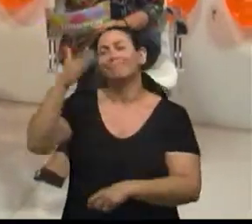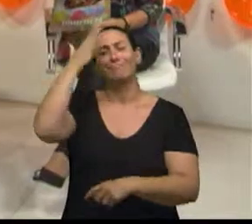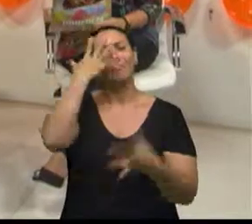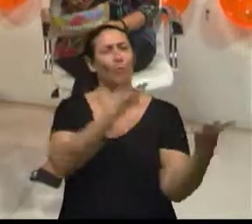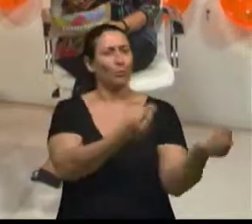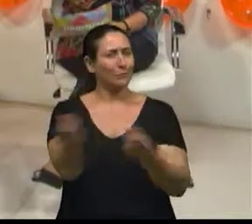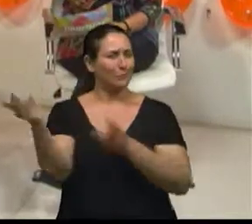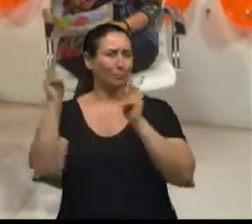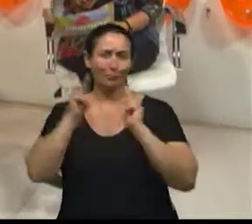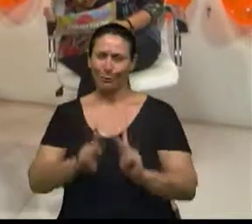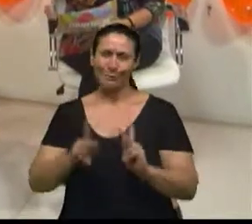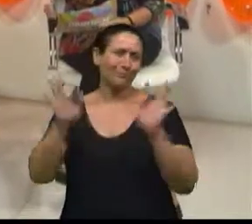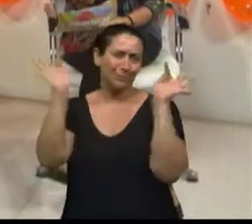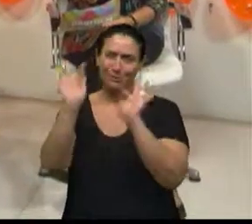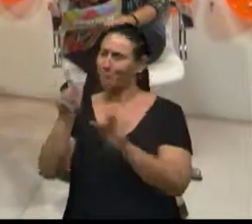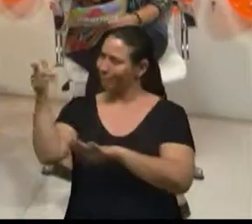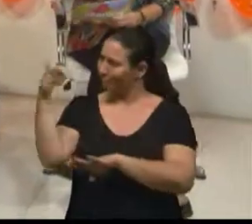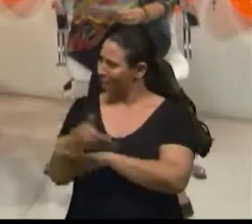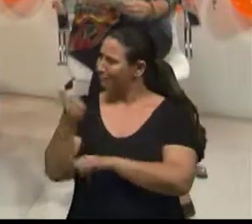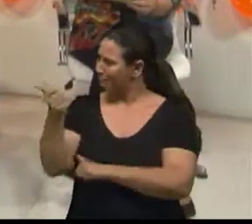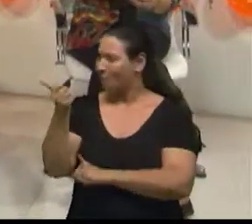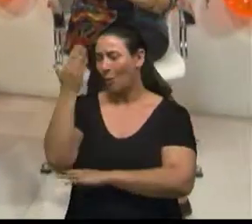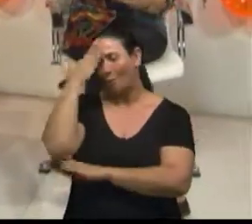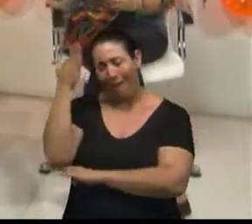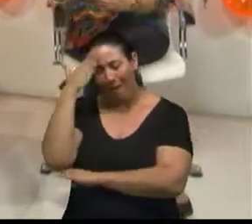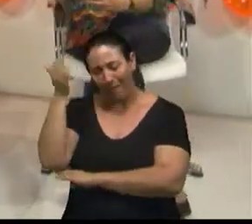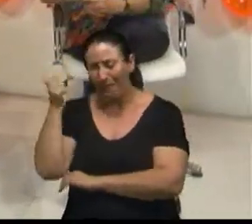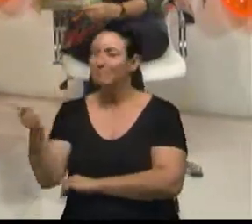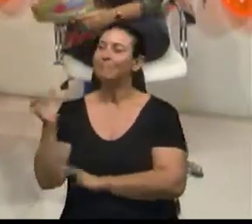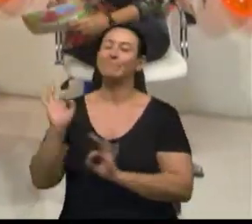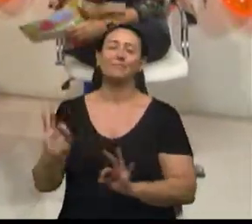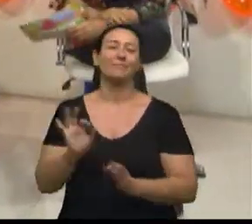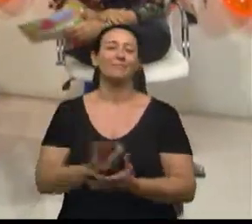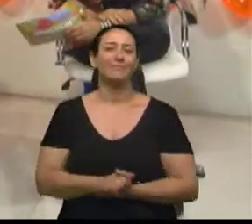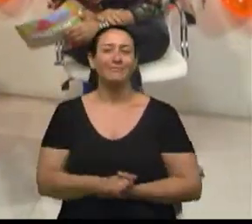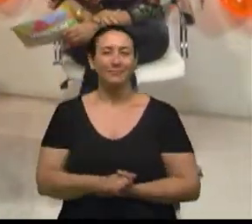agradece muito. Obrigado também. Muito obrigada mesmo.